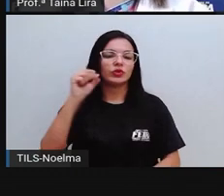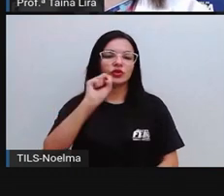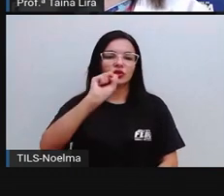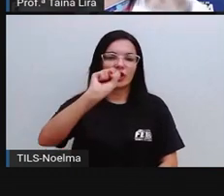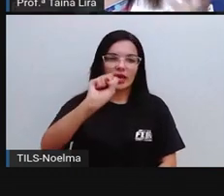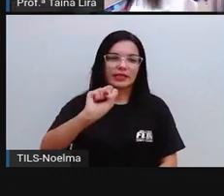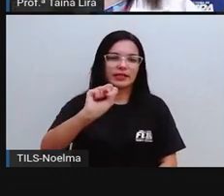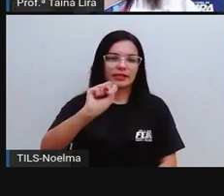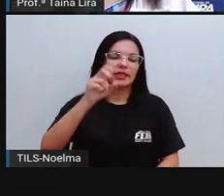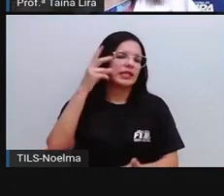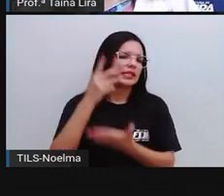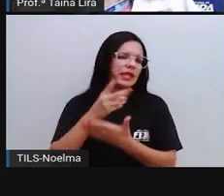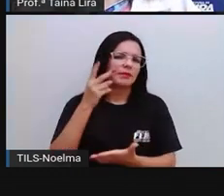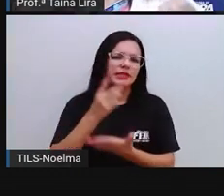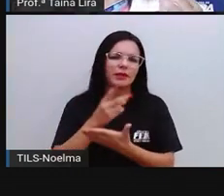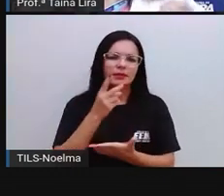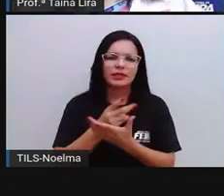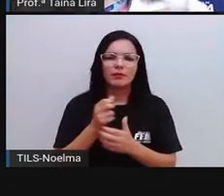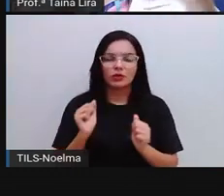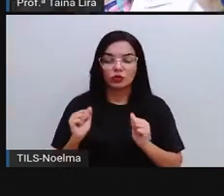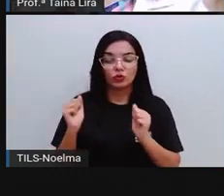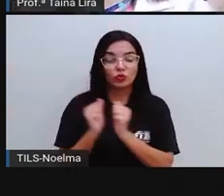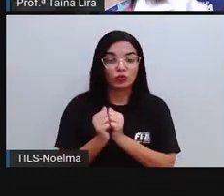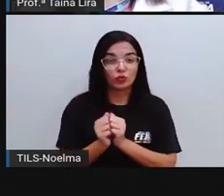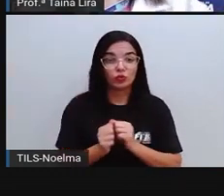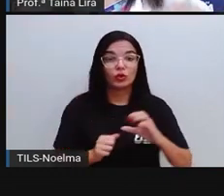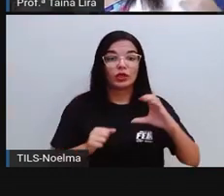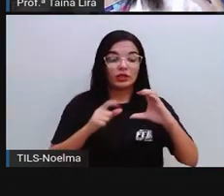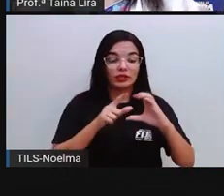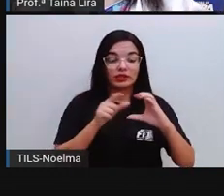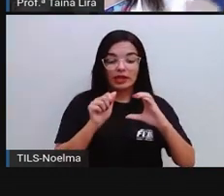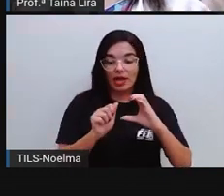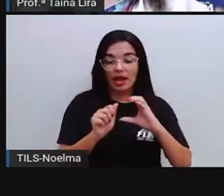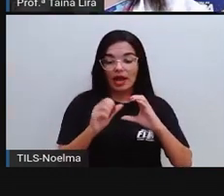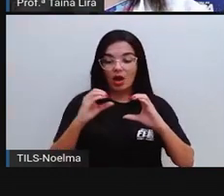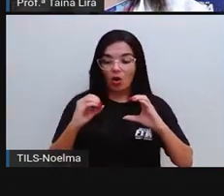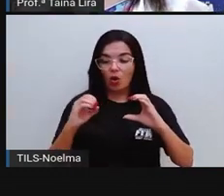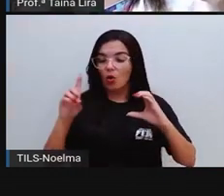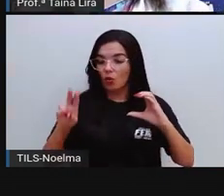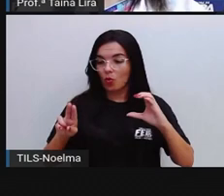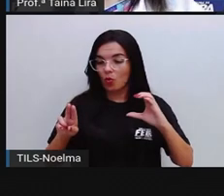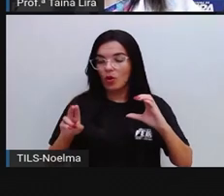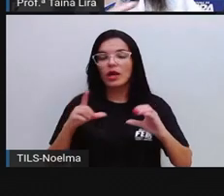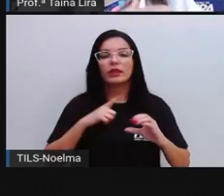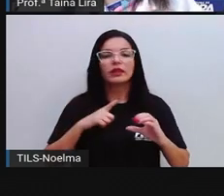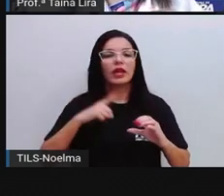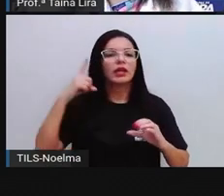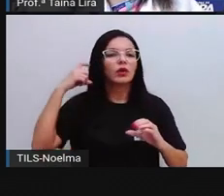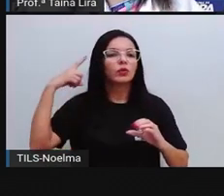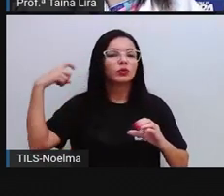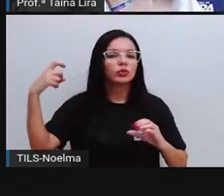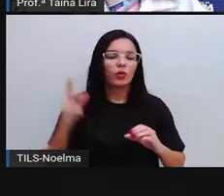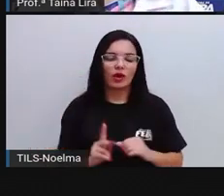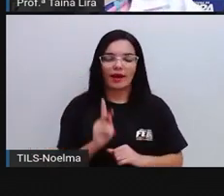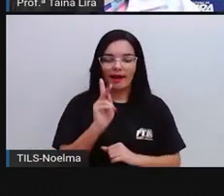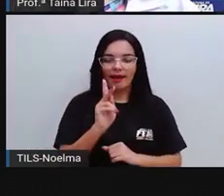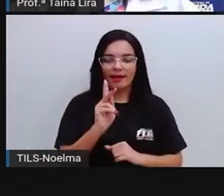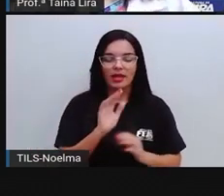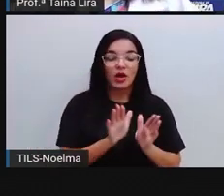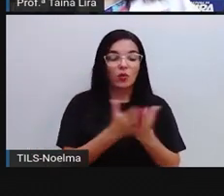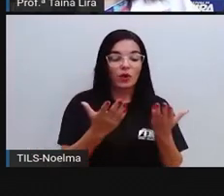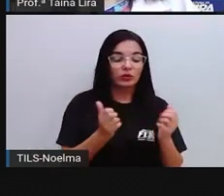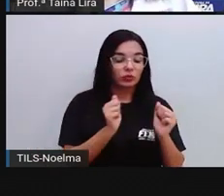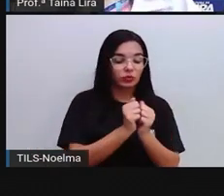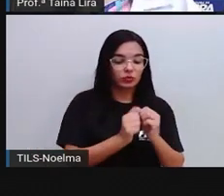toda vez que a letra C tiver acompanhada, ó, do A, do O, do U ou do Ão, som de K. Tá